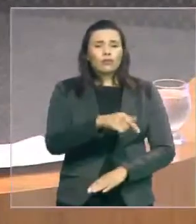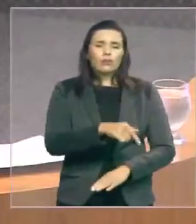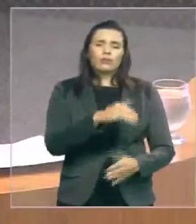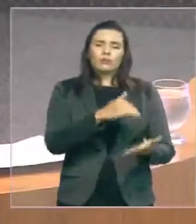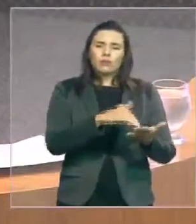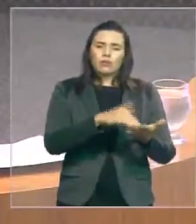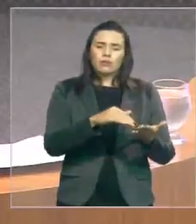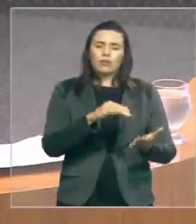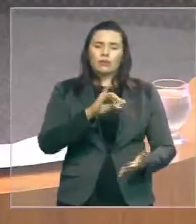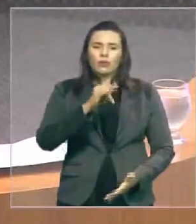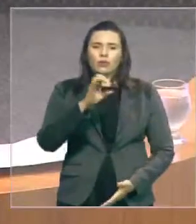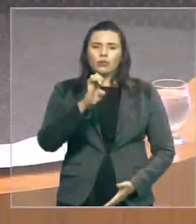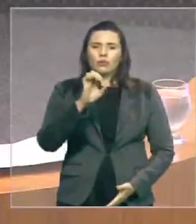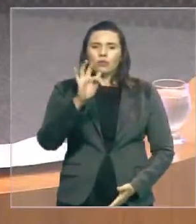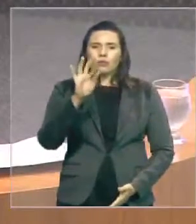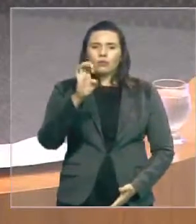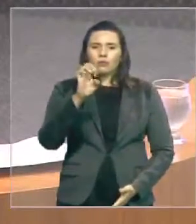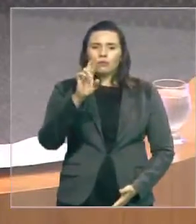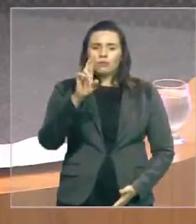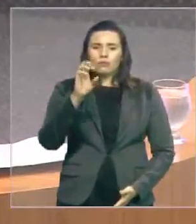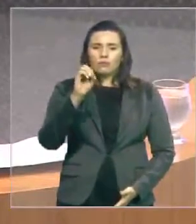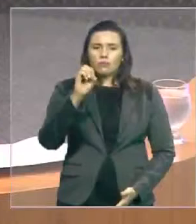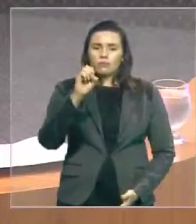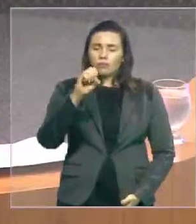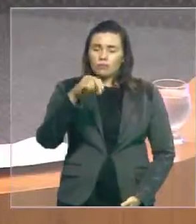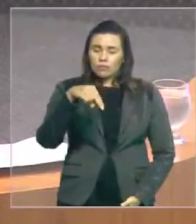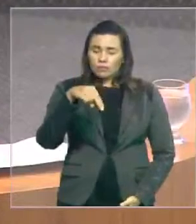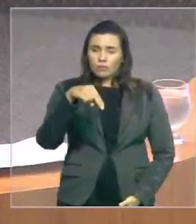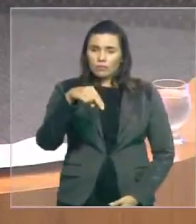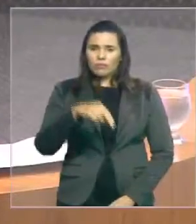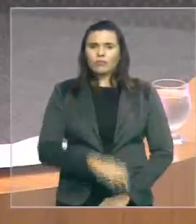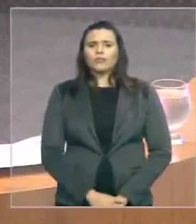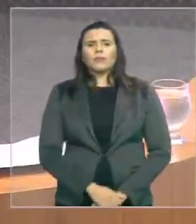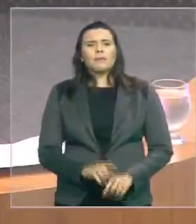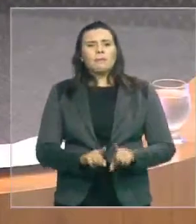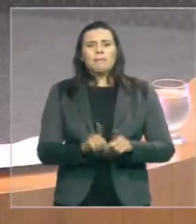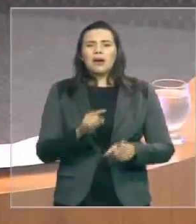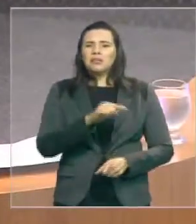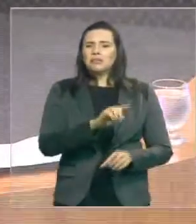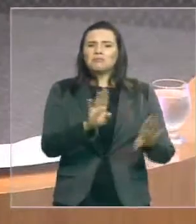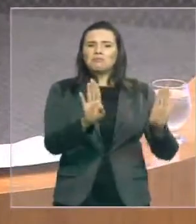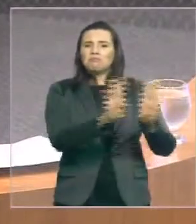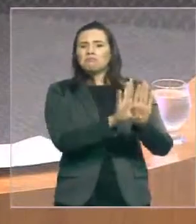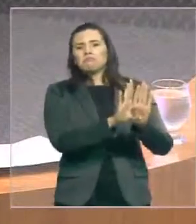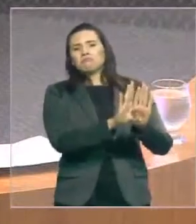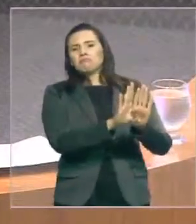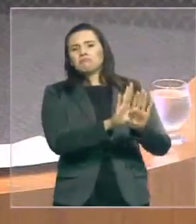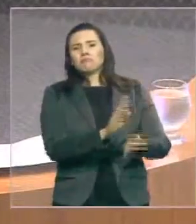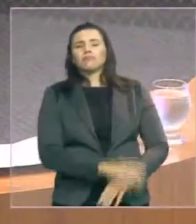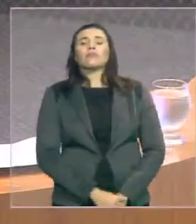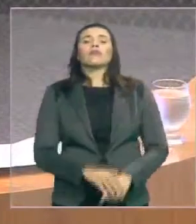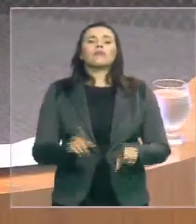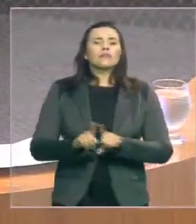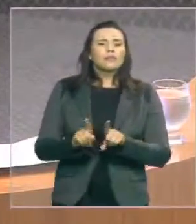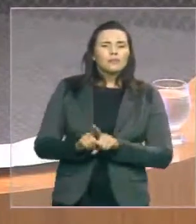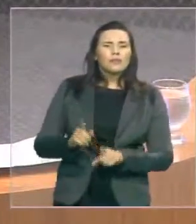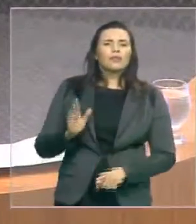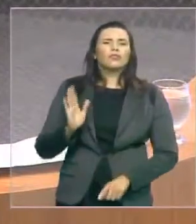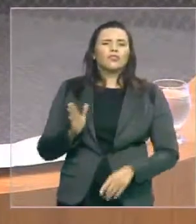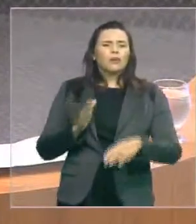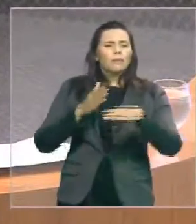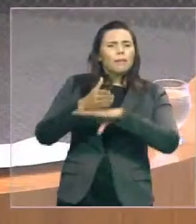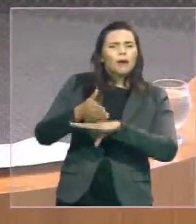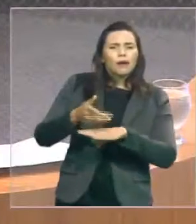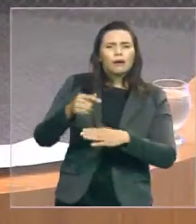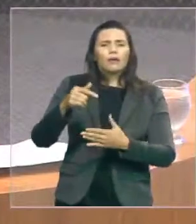Portela, nunca foram recebidos. Já falaram com outros responsáveis pela Secretaria de Segurança Pública, também não obtiveram